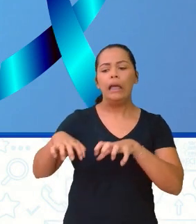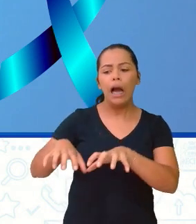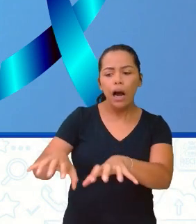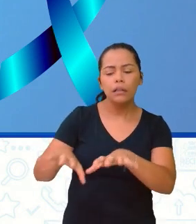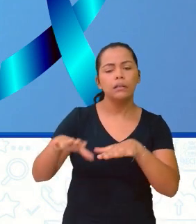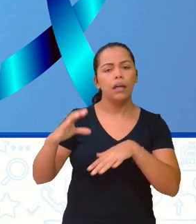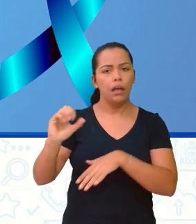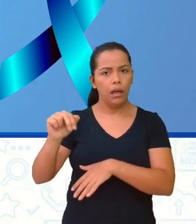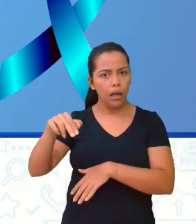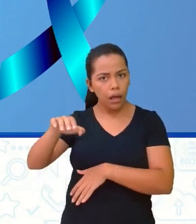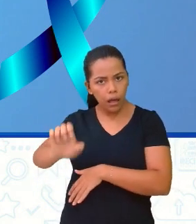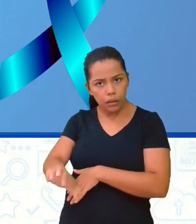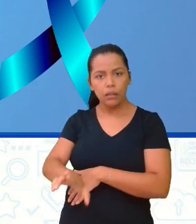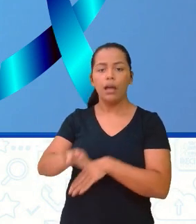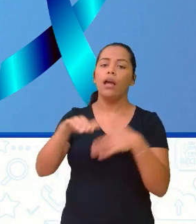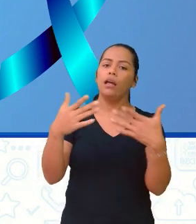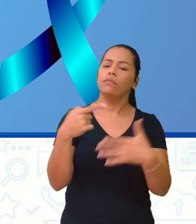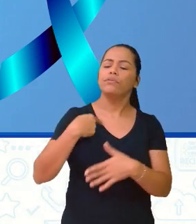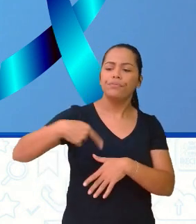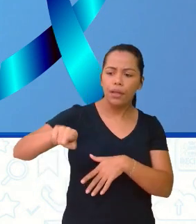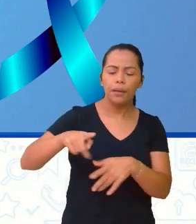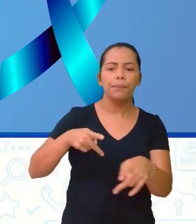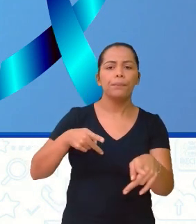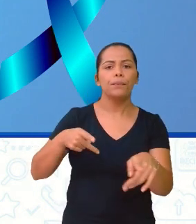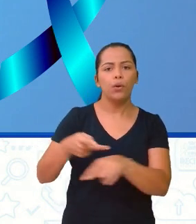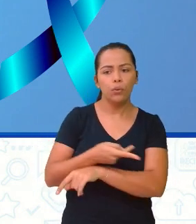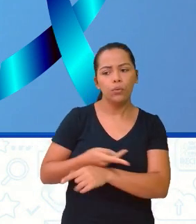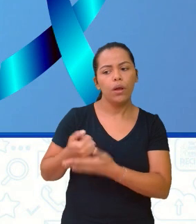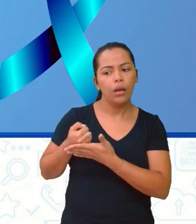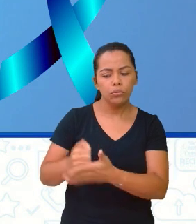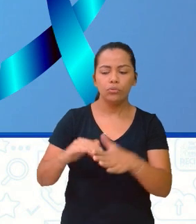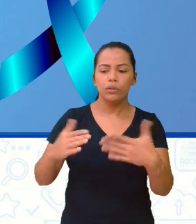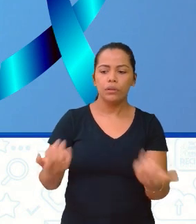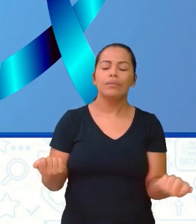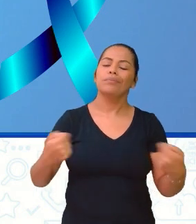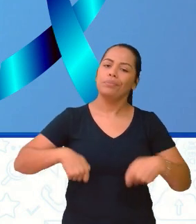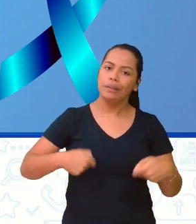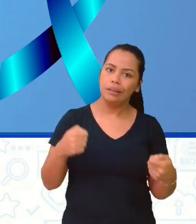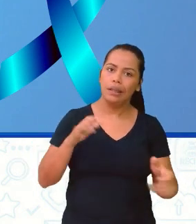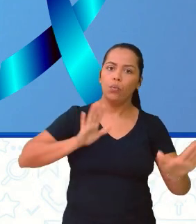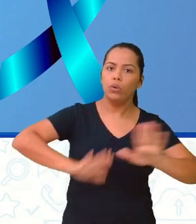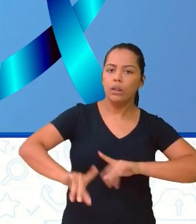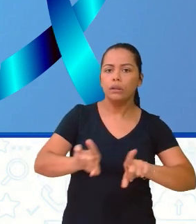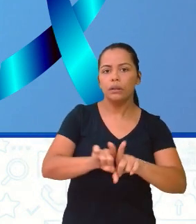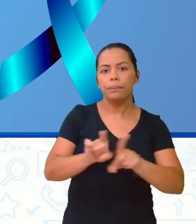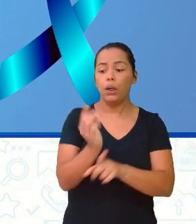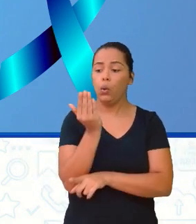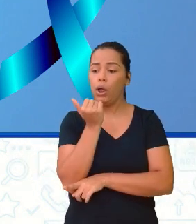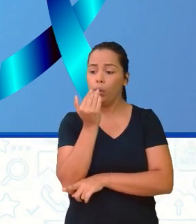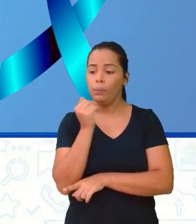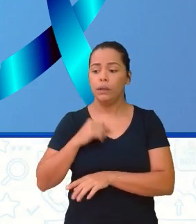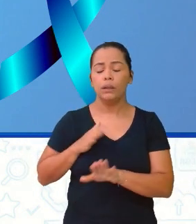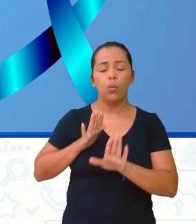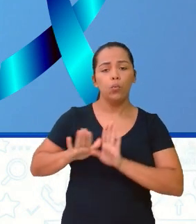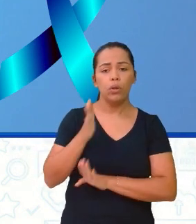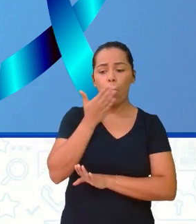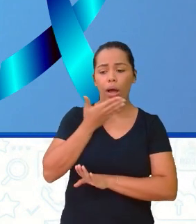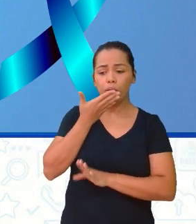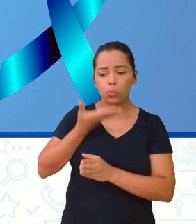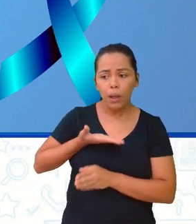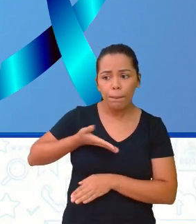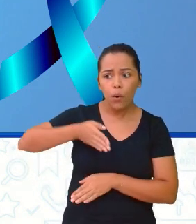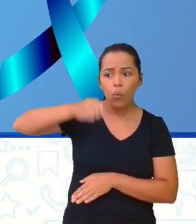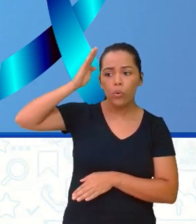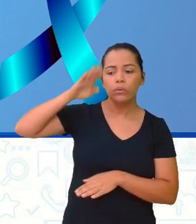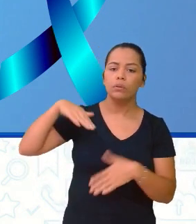com uma ingestão muito grande, ou seja, se alimentando de muito açúcar, é uma forma de ir buscar, investigar isso aí